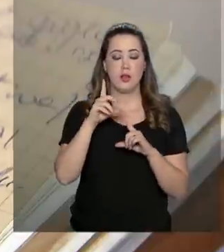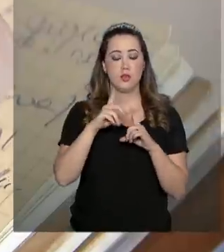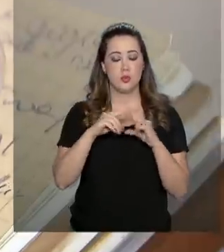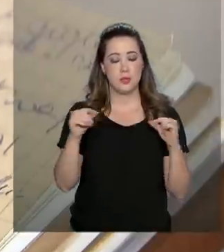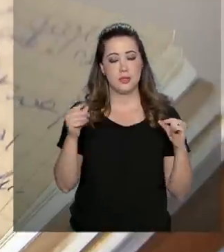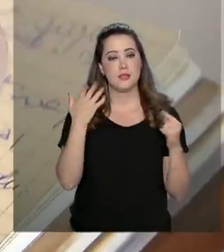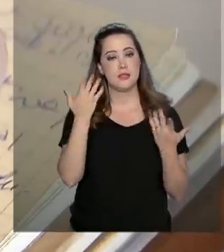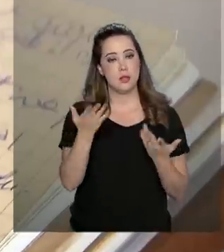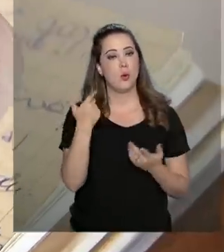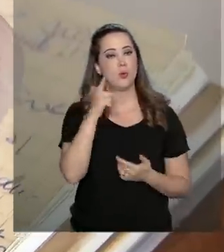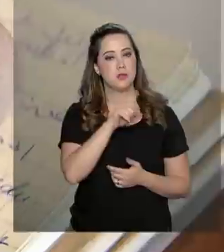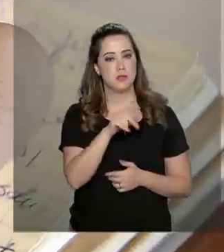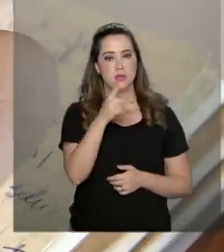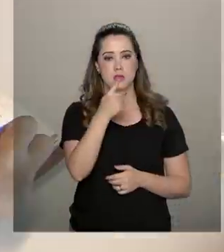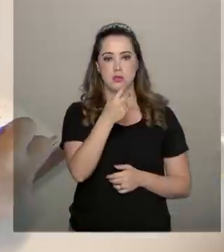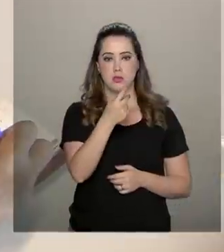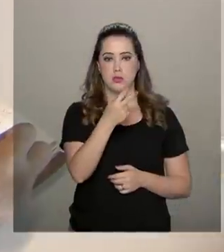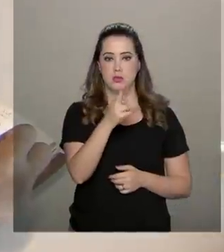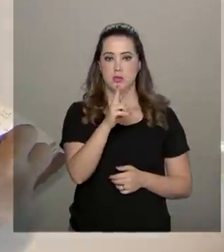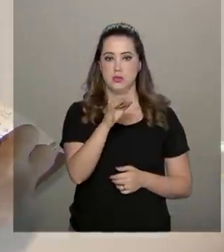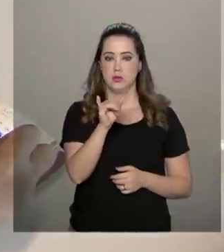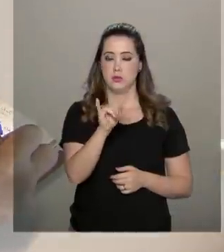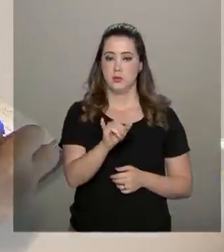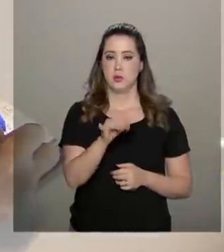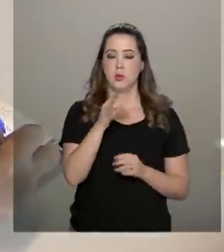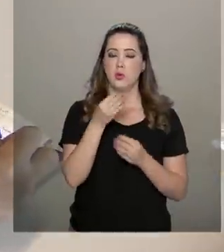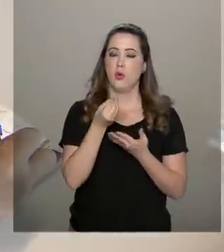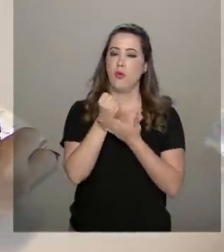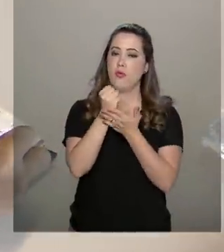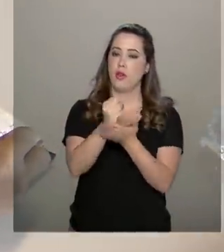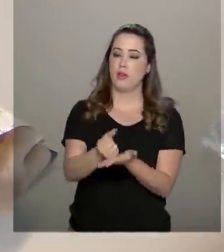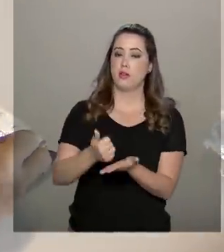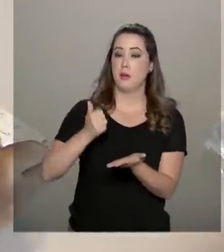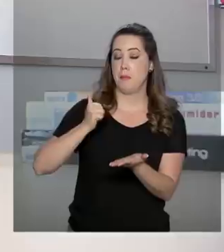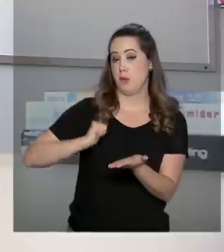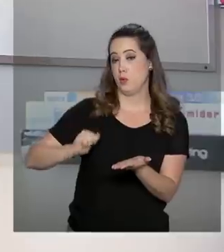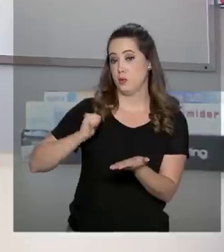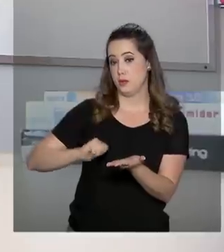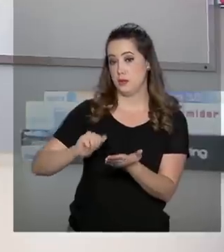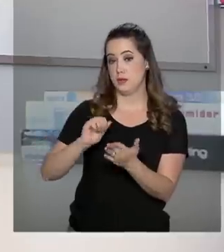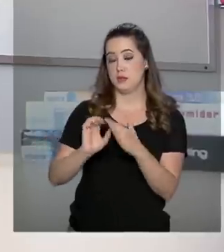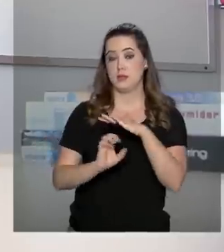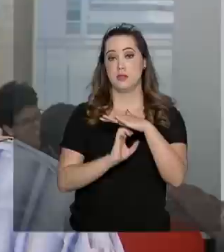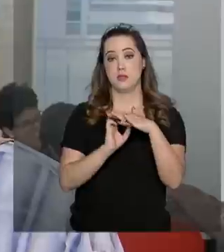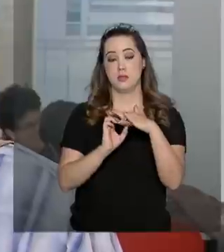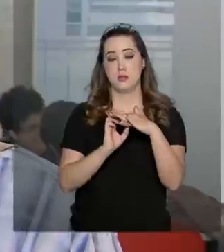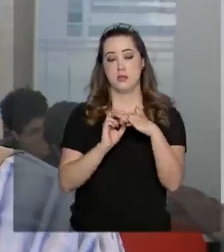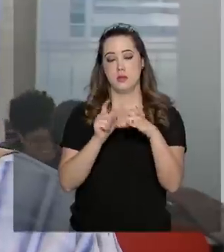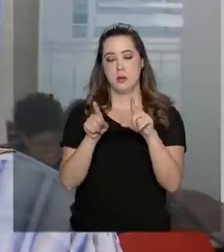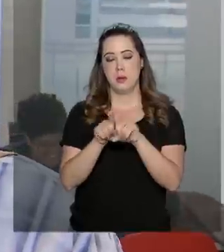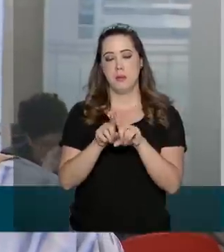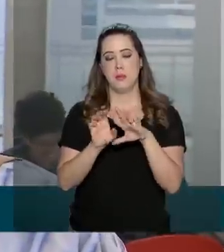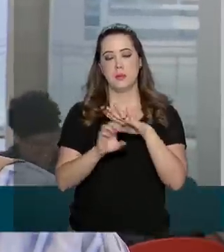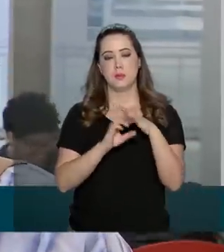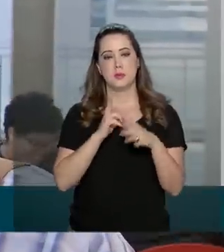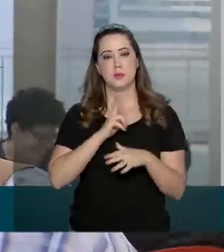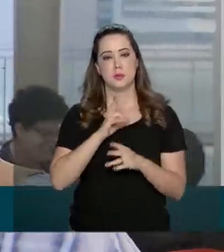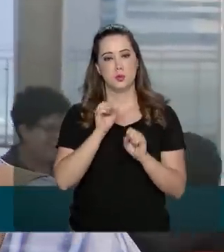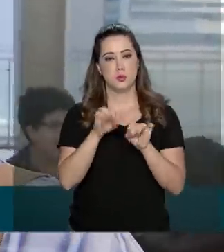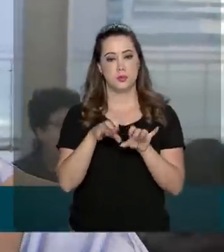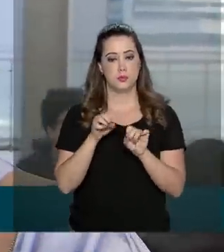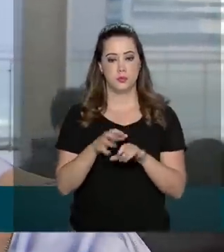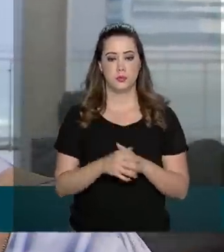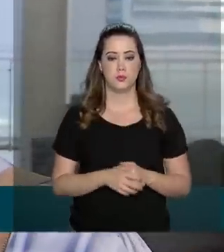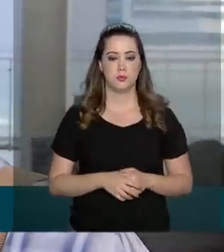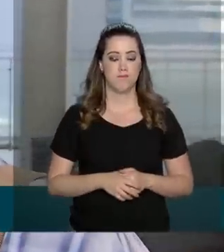Universidade para Todos, que oferece bolsas de estudo em instituições particulares de ensino superior. No início de 2018 eu